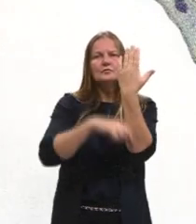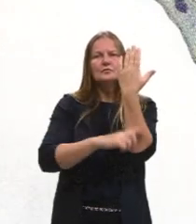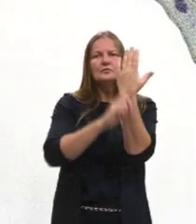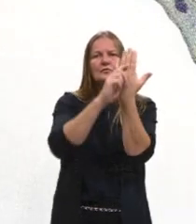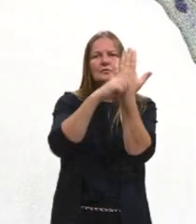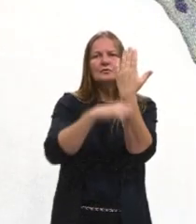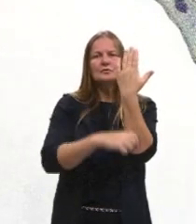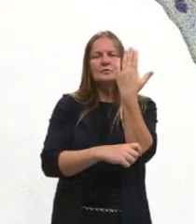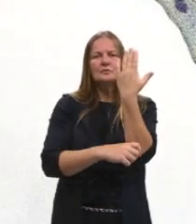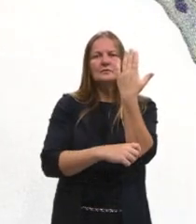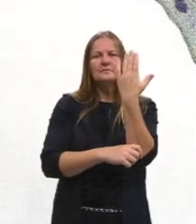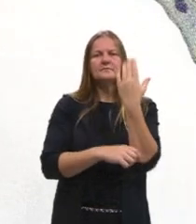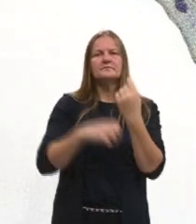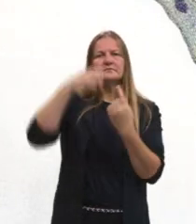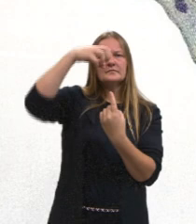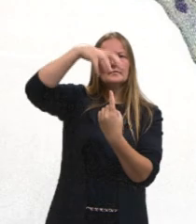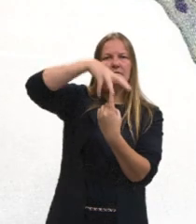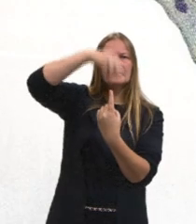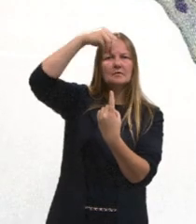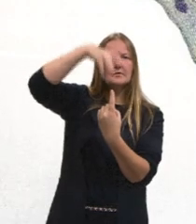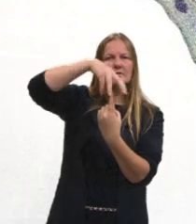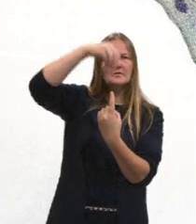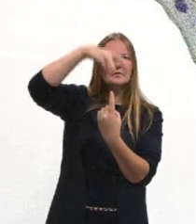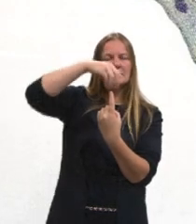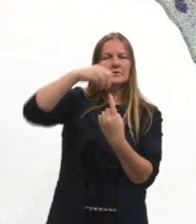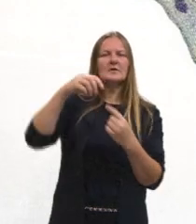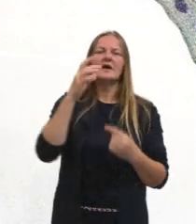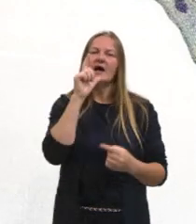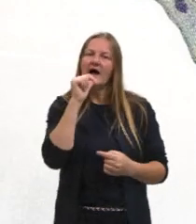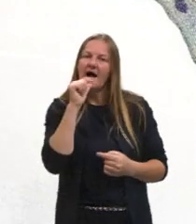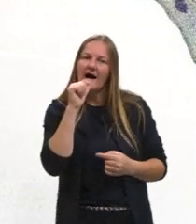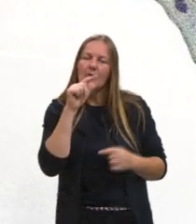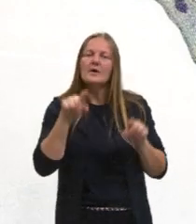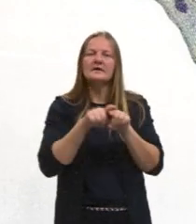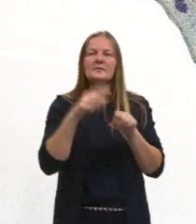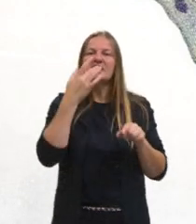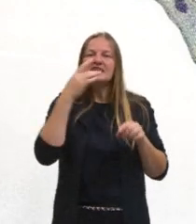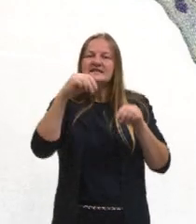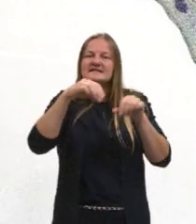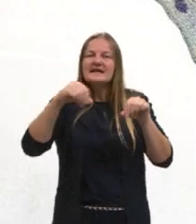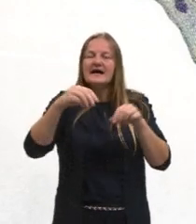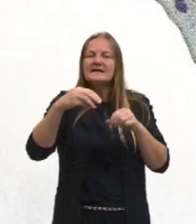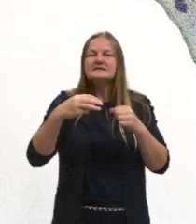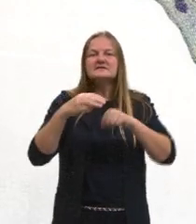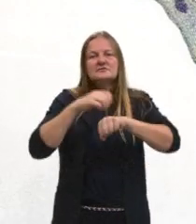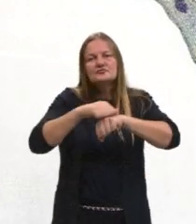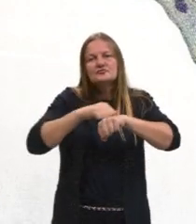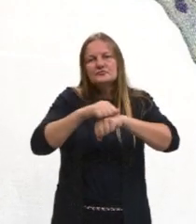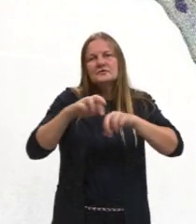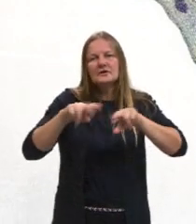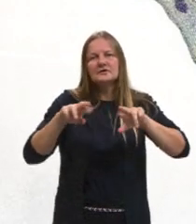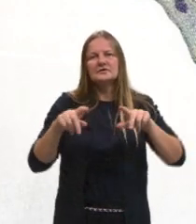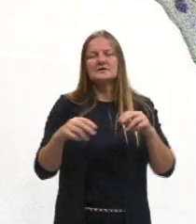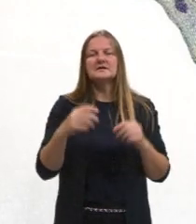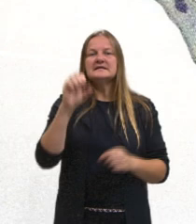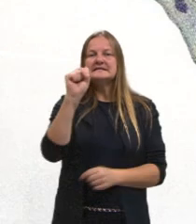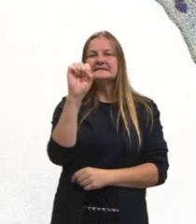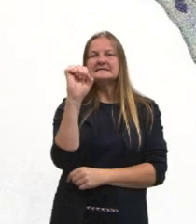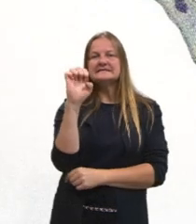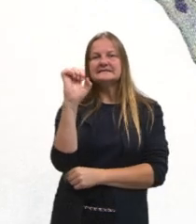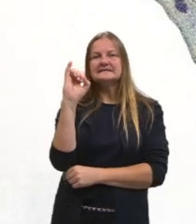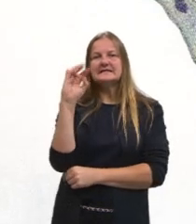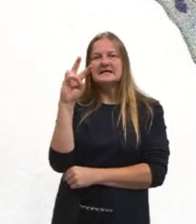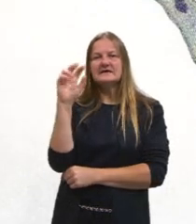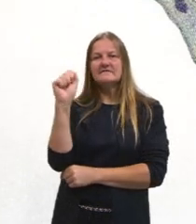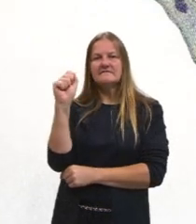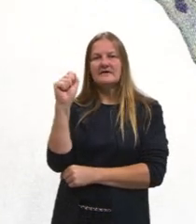Principalmente de água e de sais minerais. Aqui também é chamado de seiva bruta. A seiva, então,